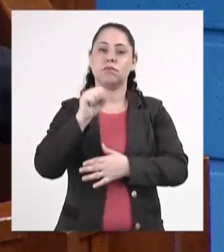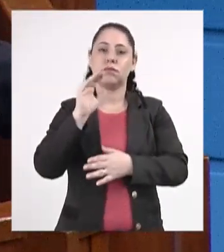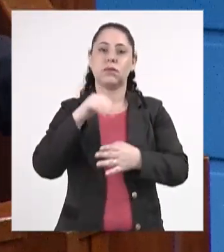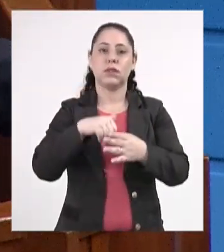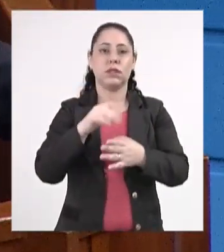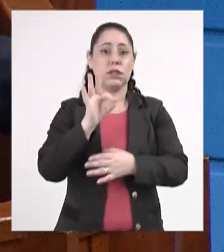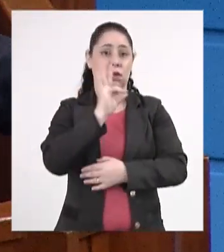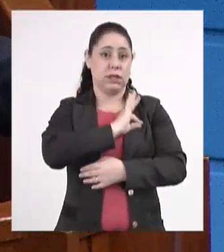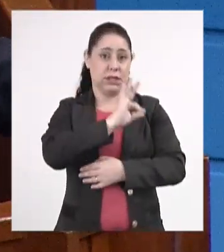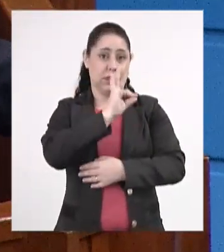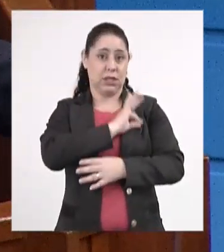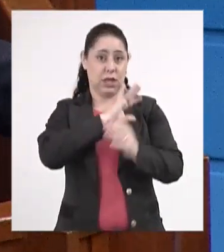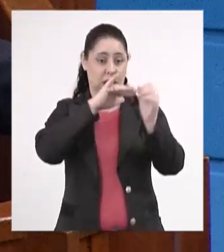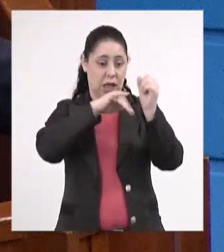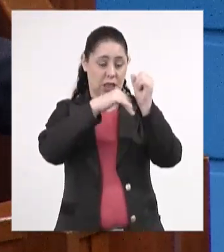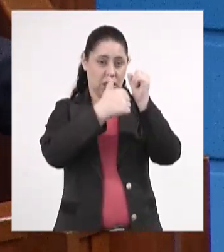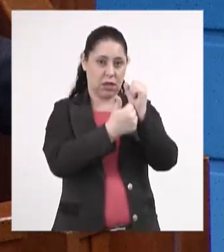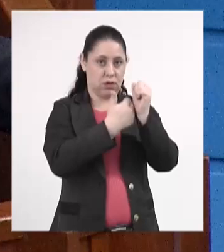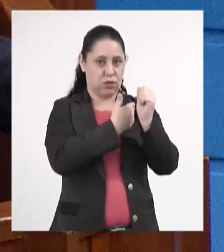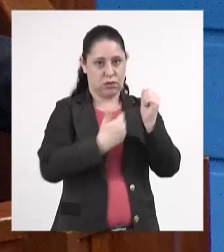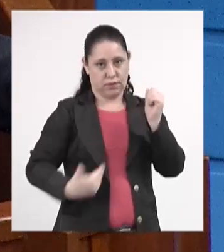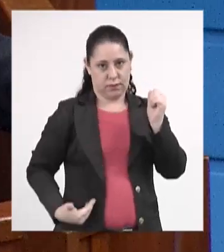folha secreta no governo.